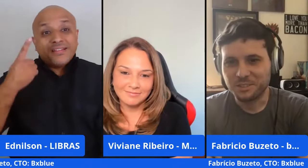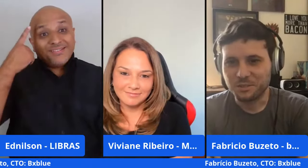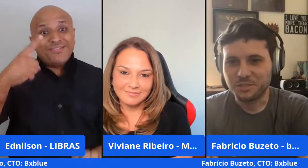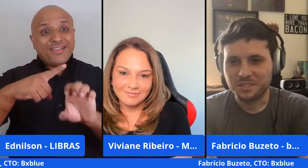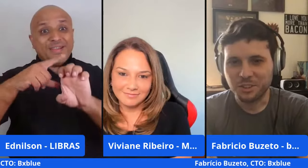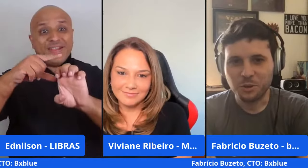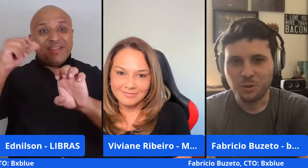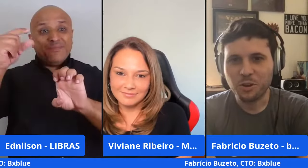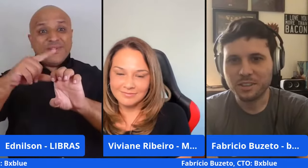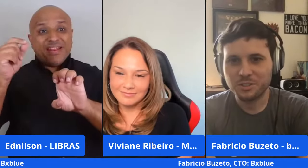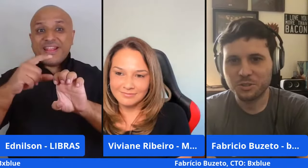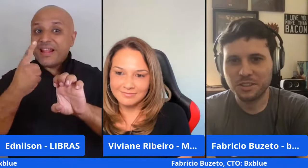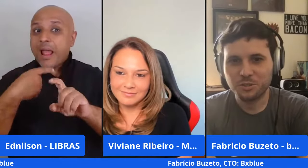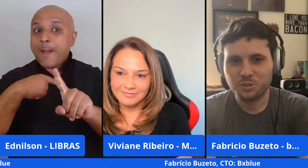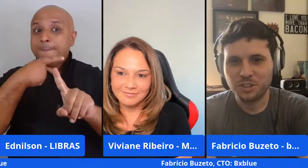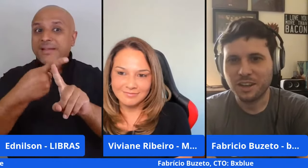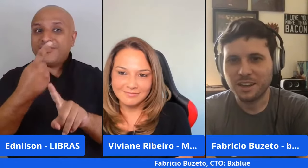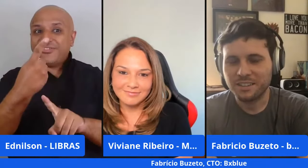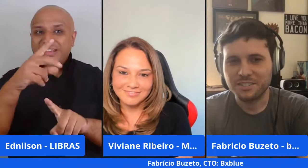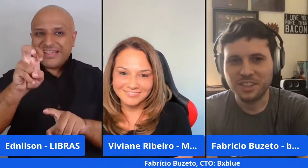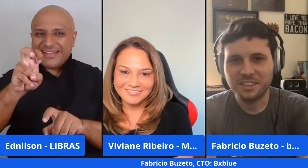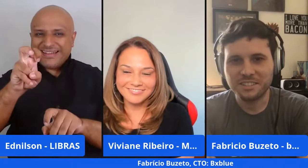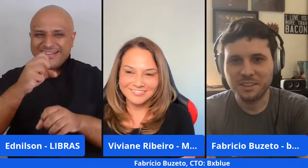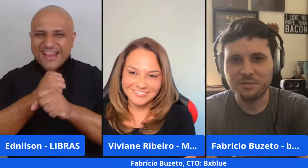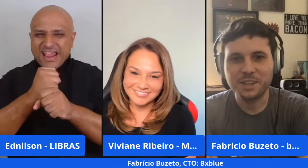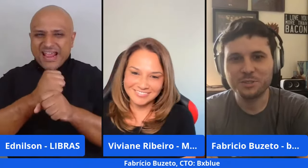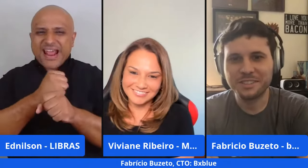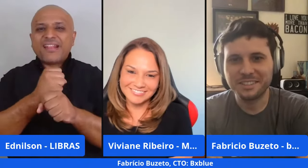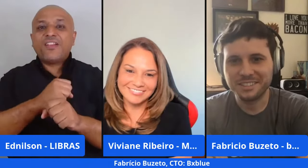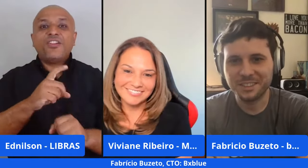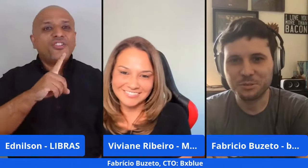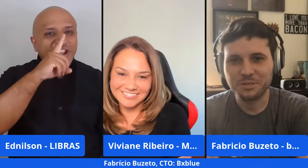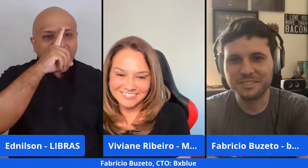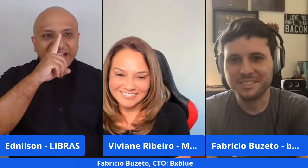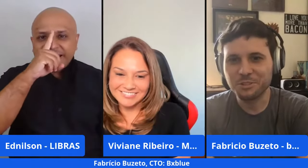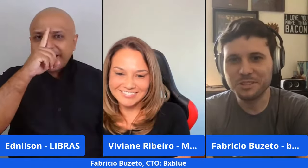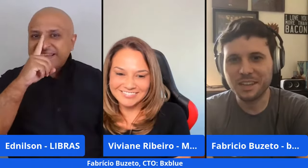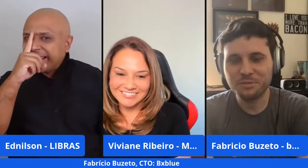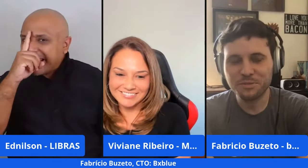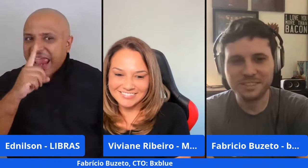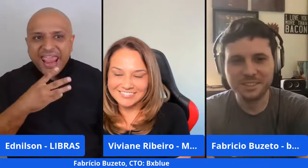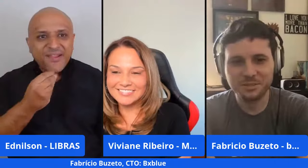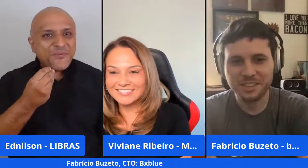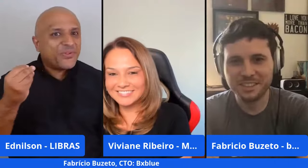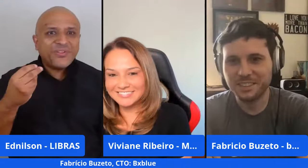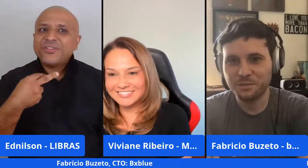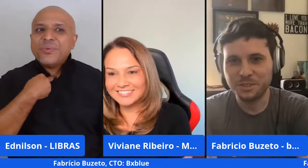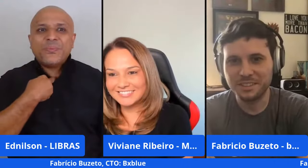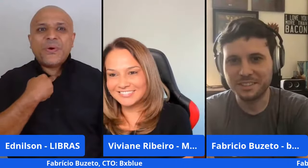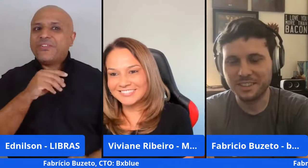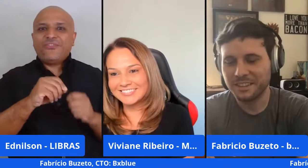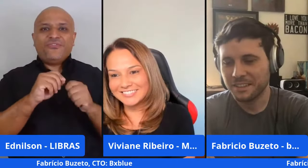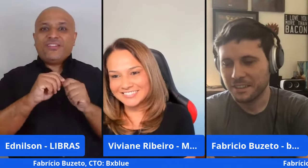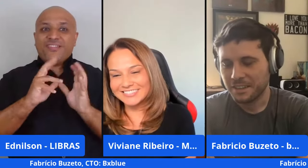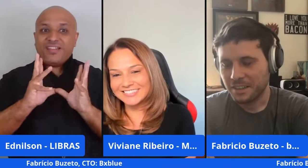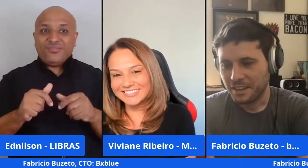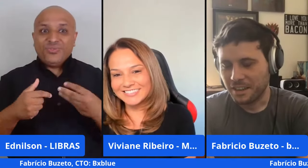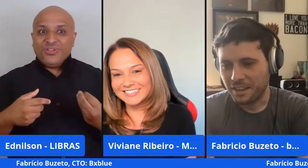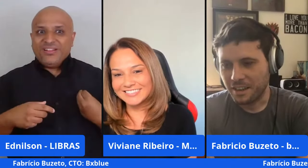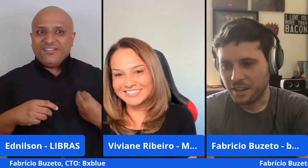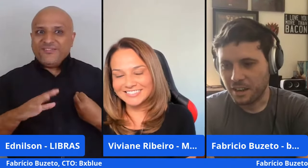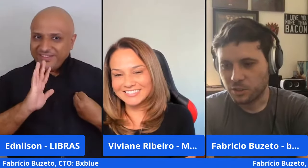de 15 anos. Então, eu acredito que eu já risquei vários itens aí do não se deve fazer nunca nessa vida, né?